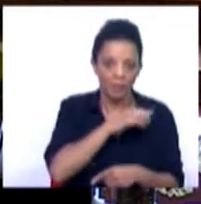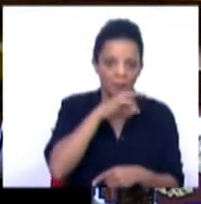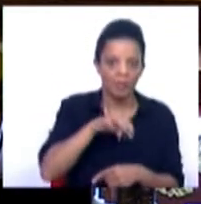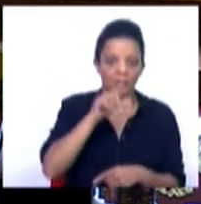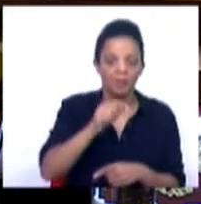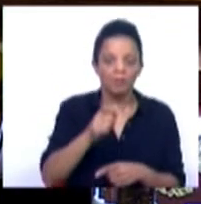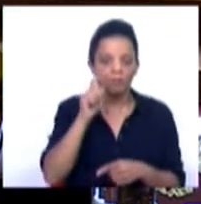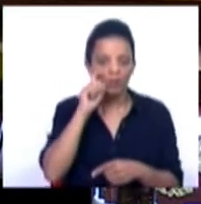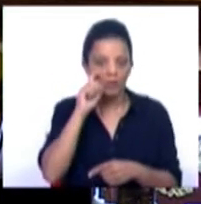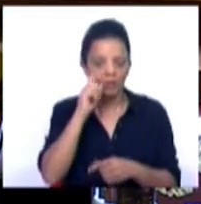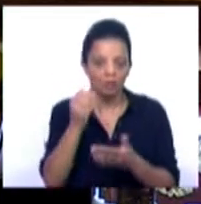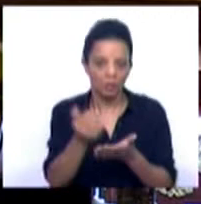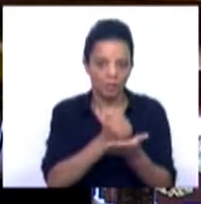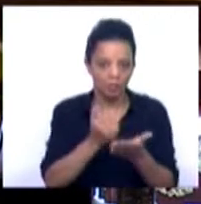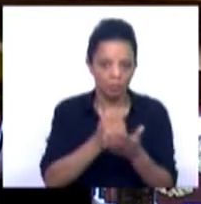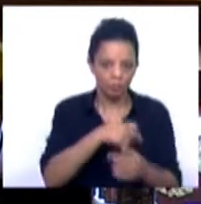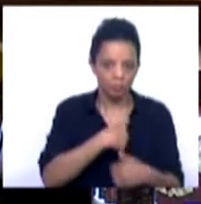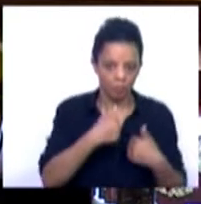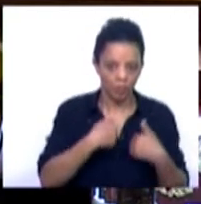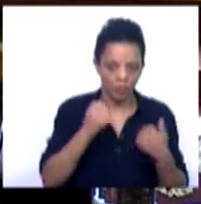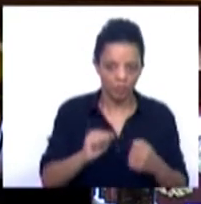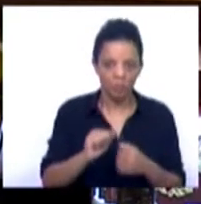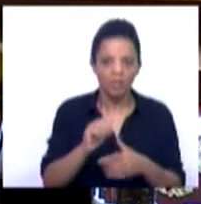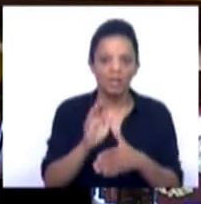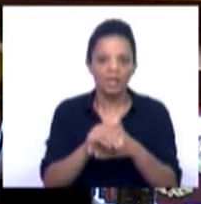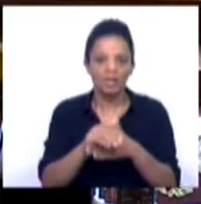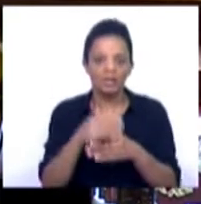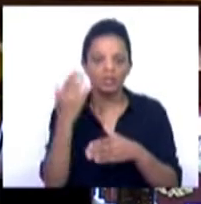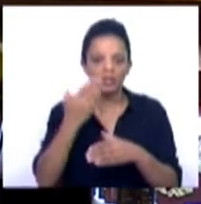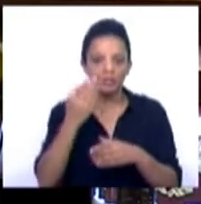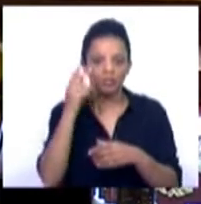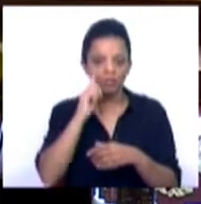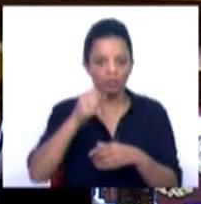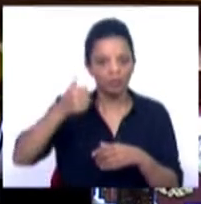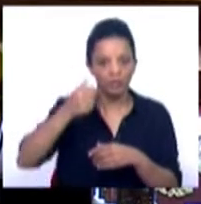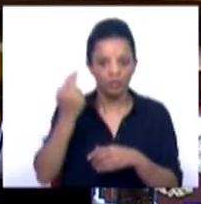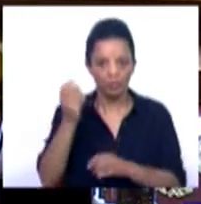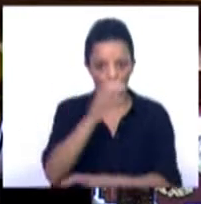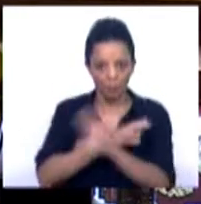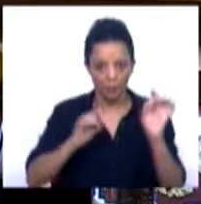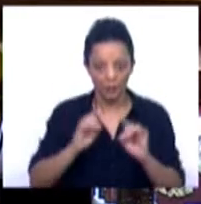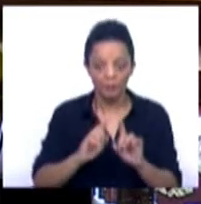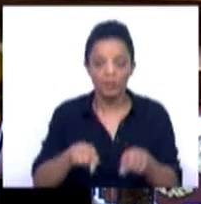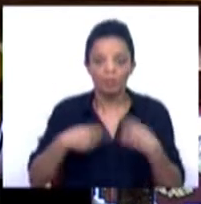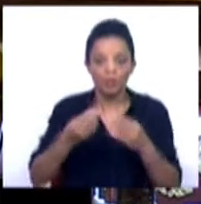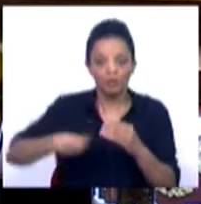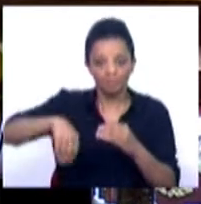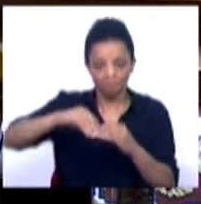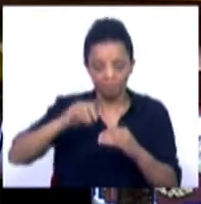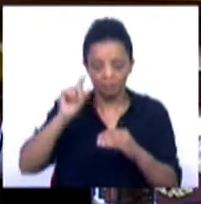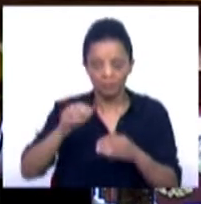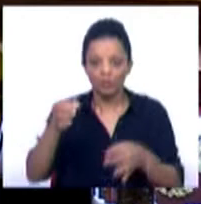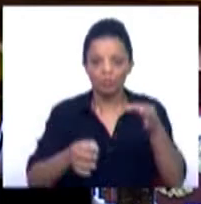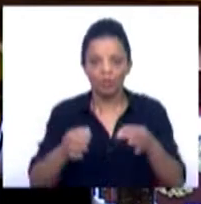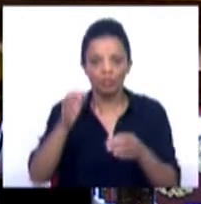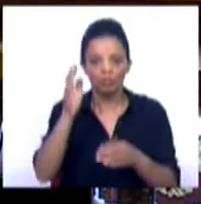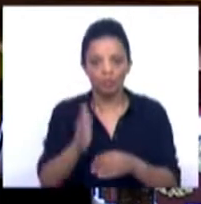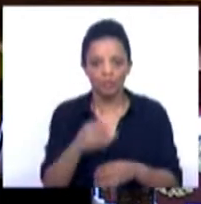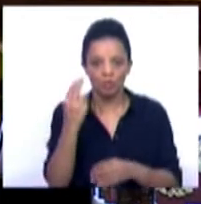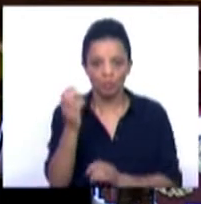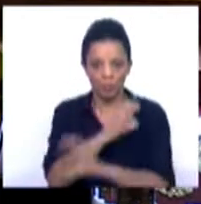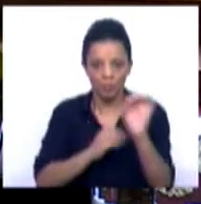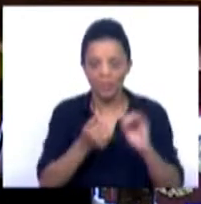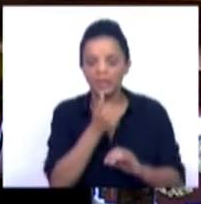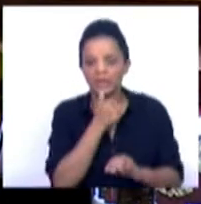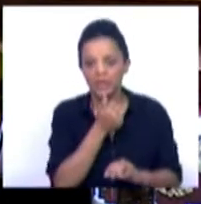proteção de dados pessoais da Carta dos Direitos Fundamentais da União Europeia. Acresce ainda que, posteriormente, o Tribunal de Justiça da União Europeia